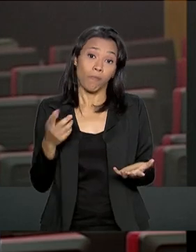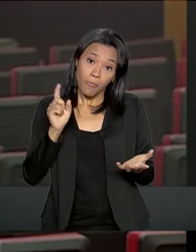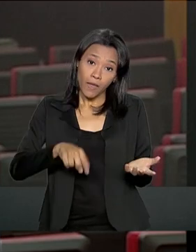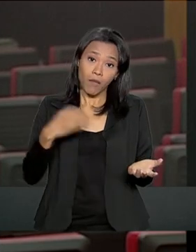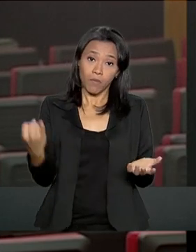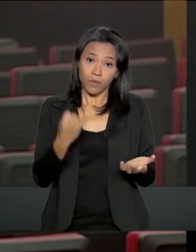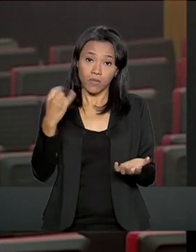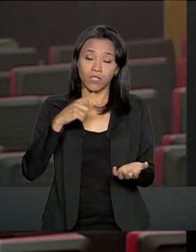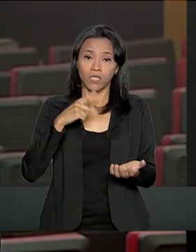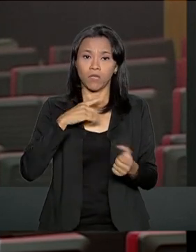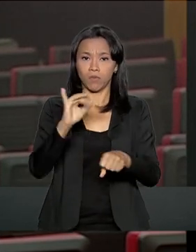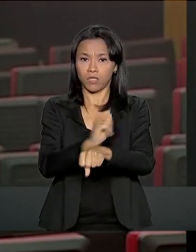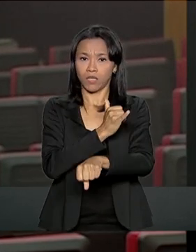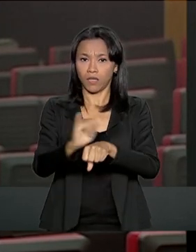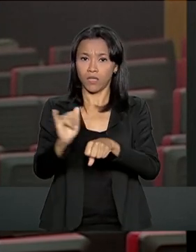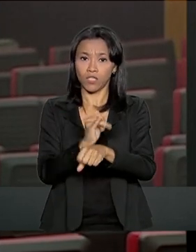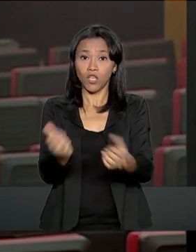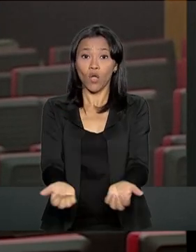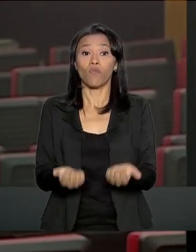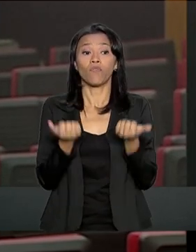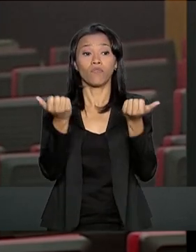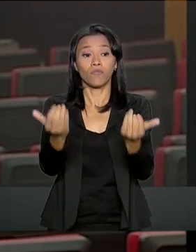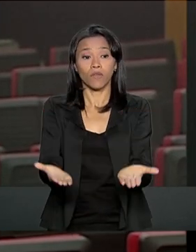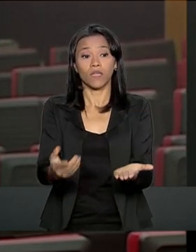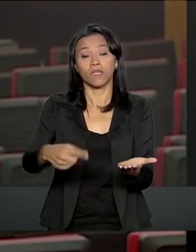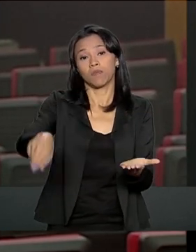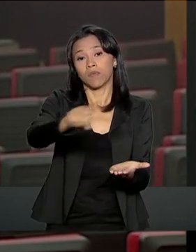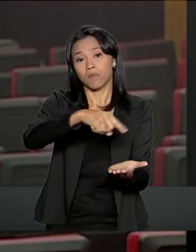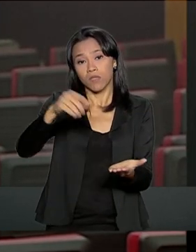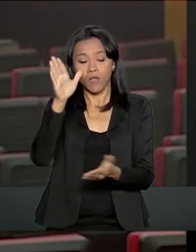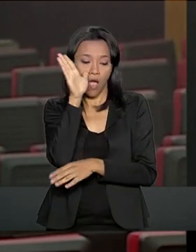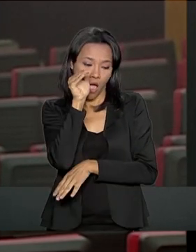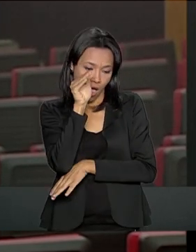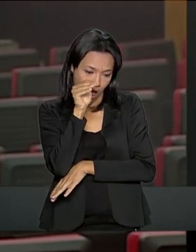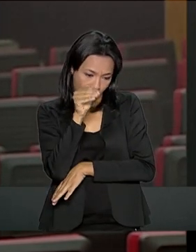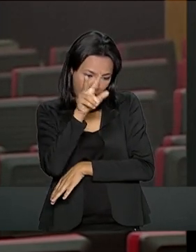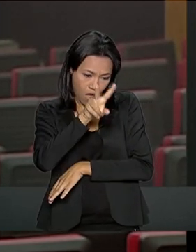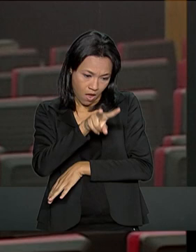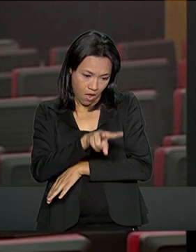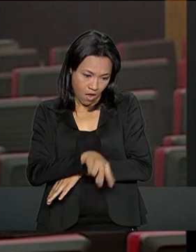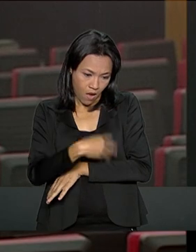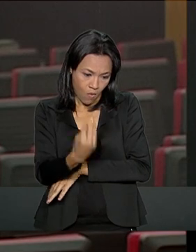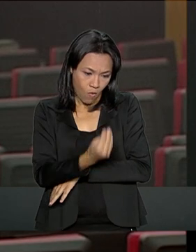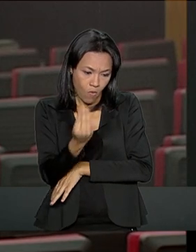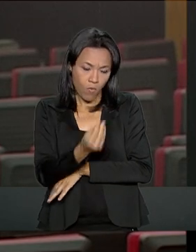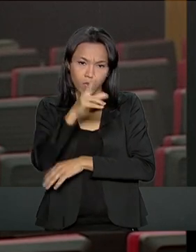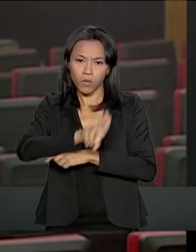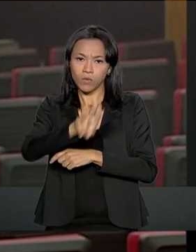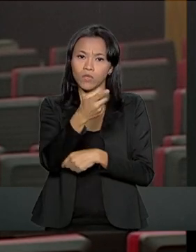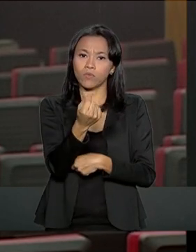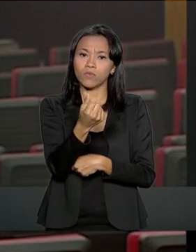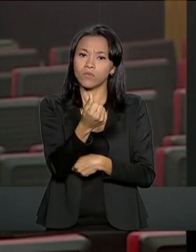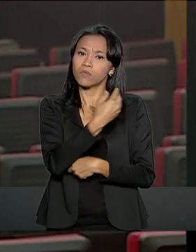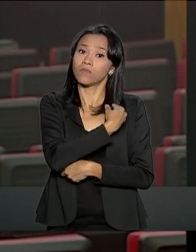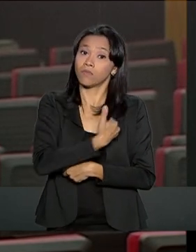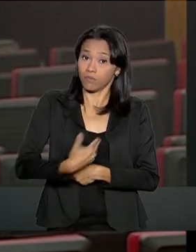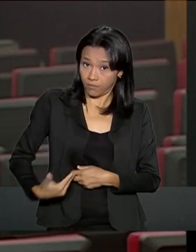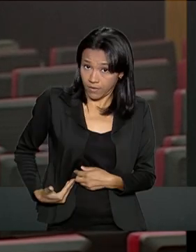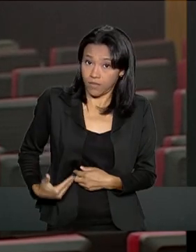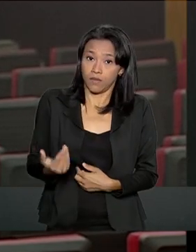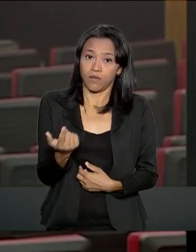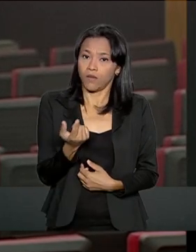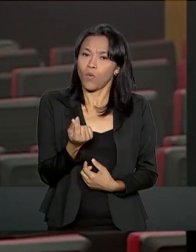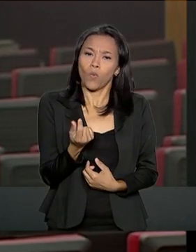ter uma ferramenta que ofereça para o cidadão condições de acesso a como cada órgão está aplicando esse recurso. Quanto que se